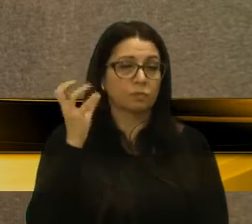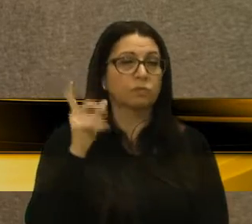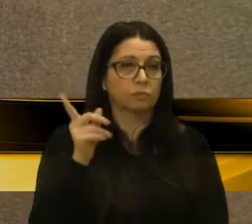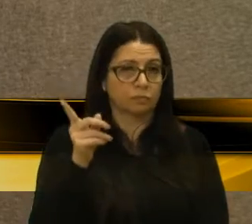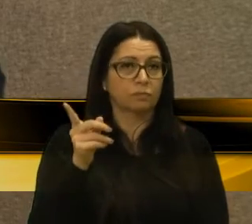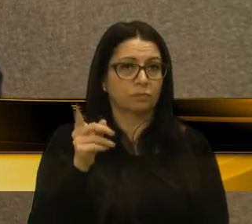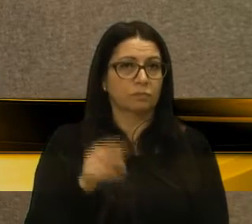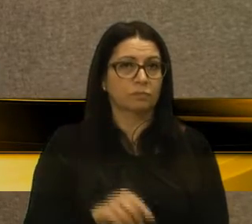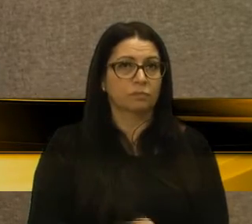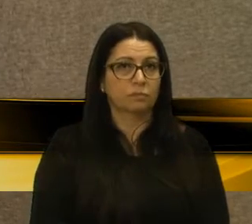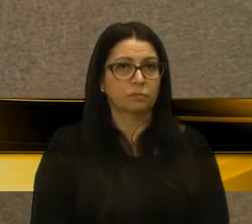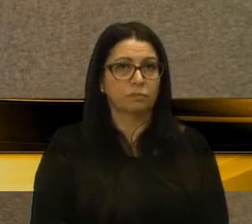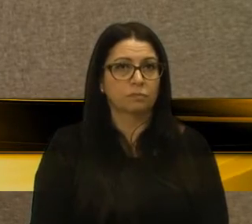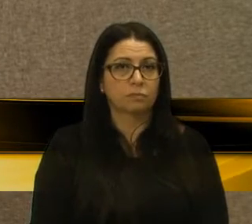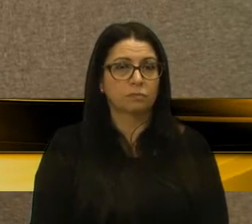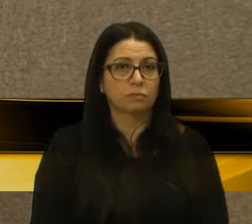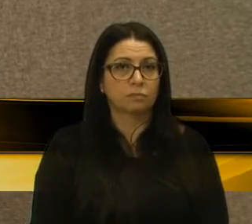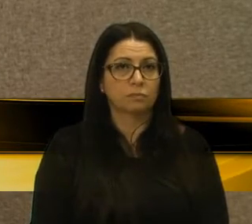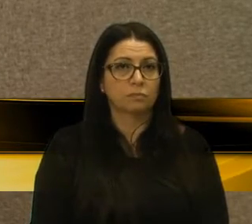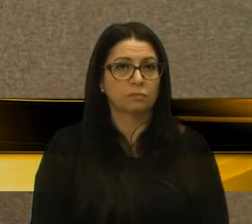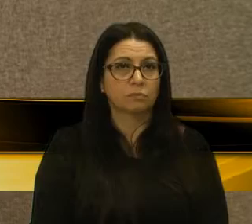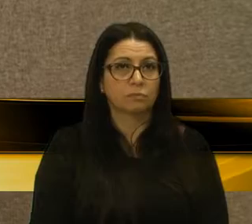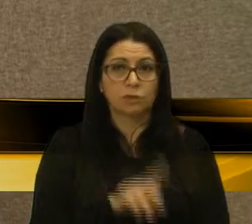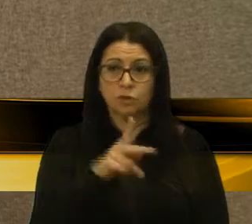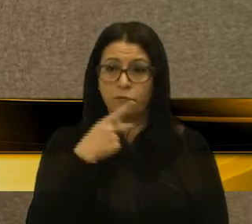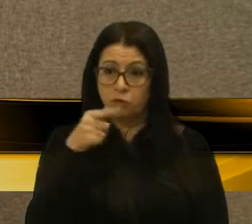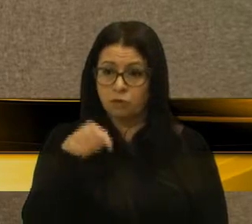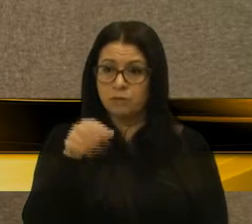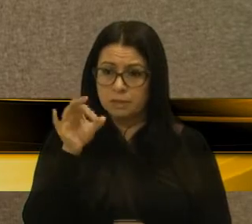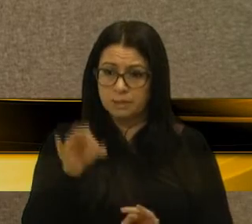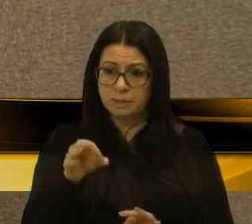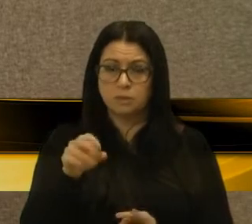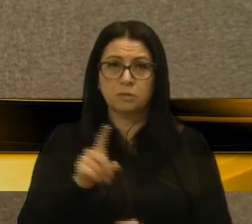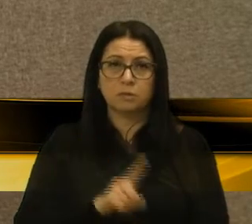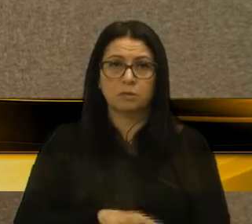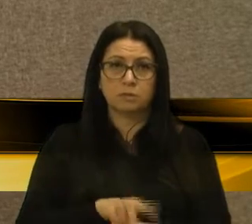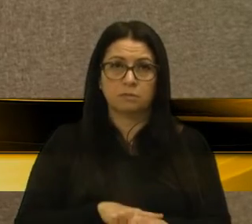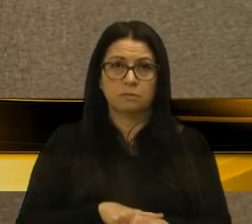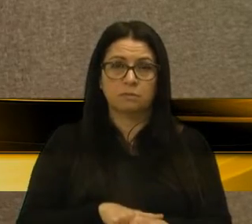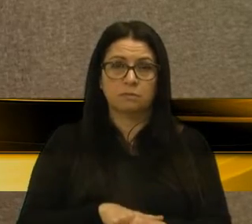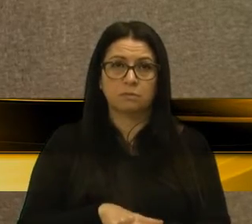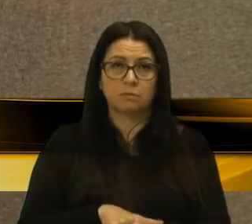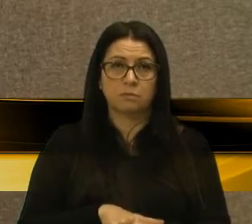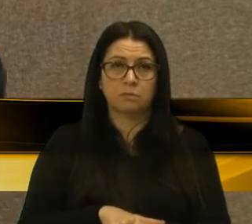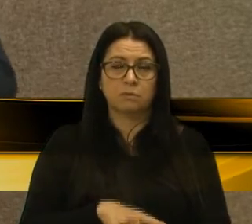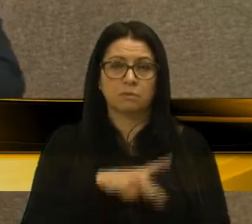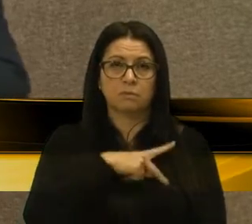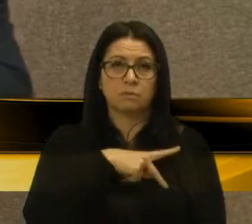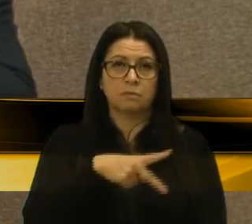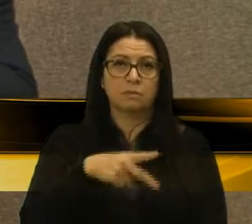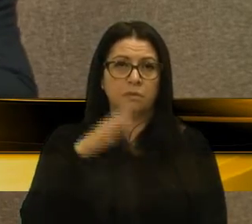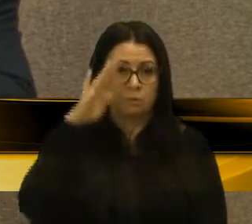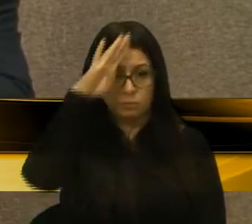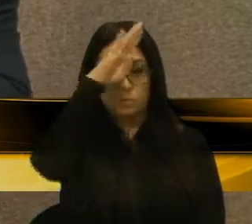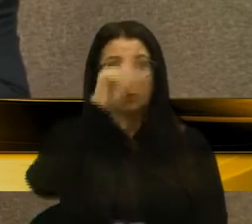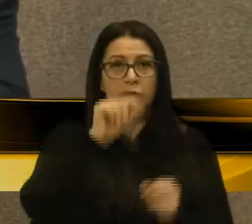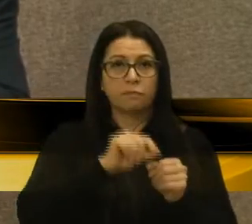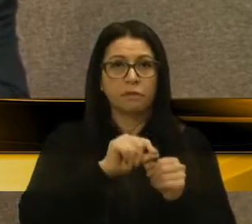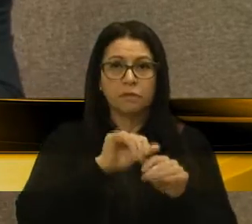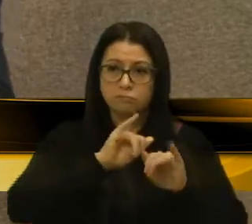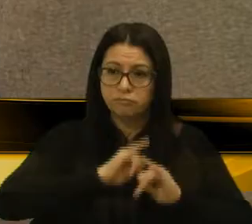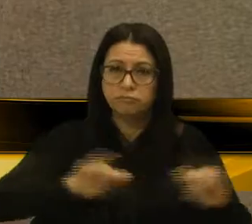que a gente entende. Ela chegou a afirmar aqui, nesse momento, que o presidente Bolsonaro está fazendo